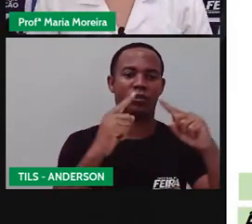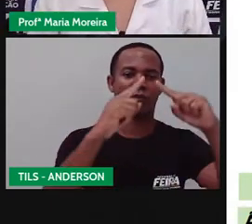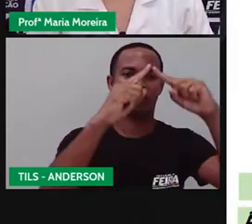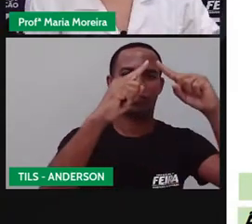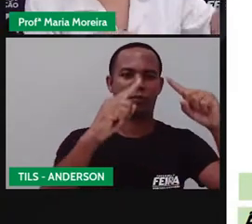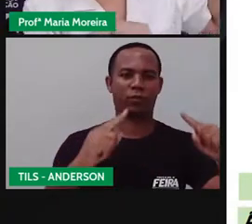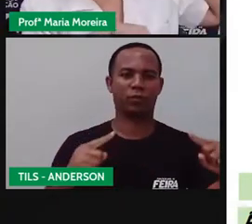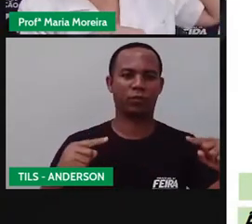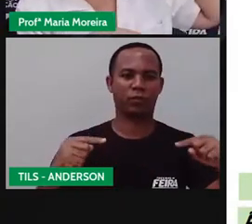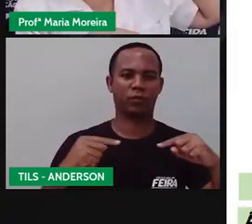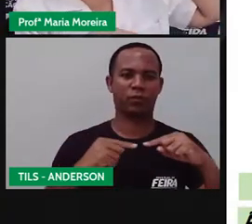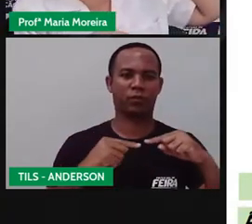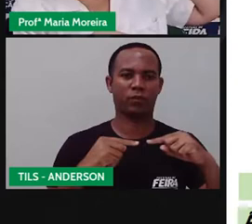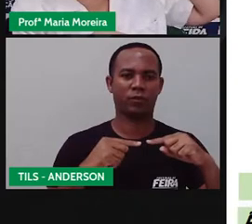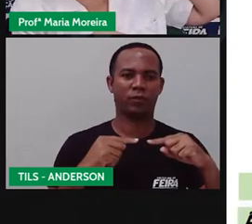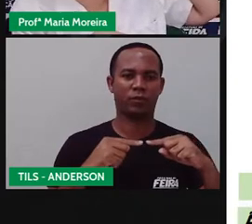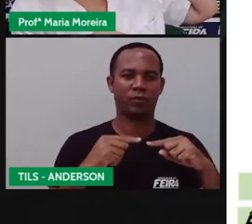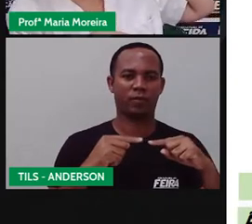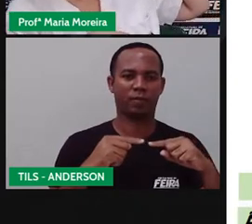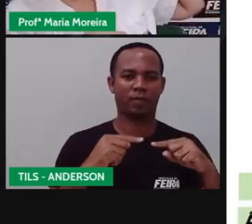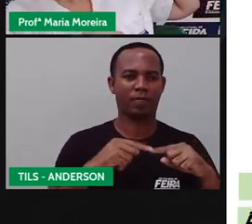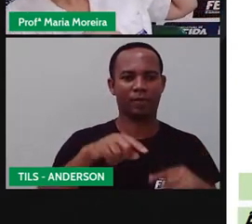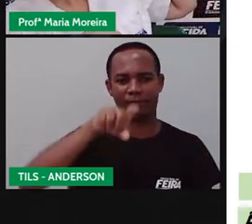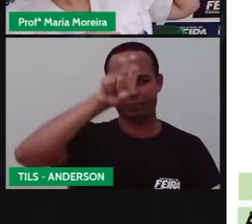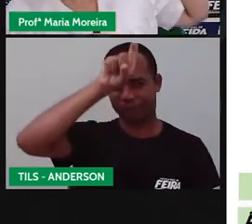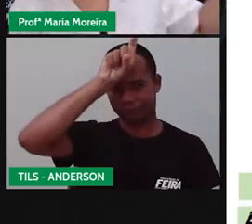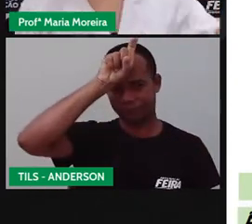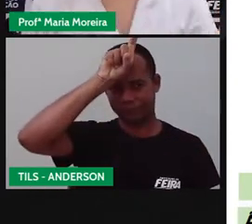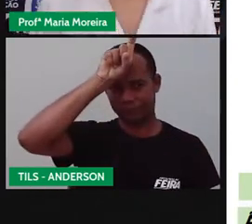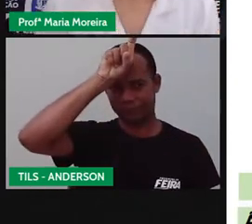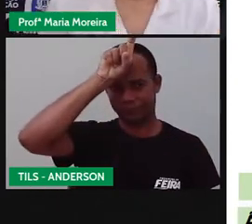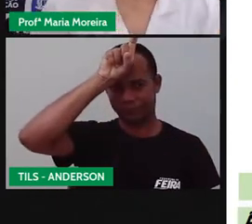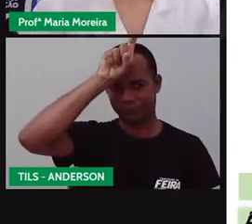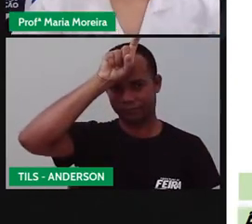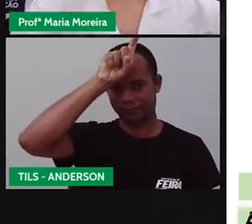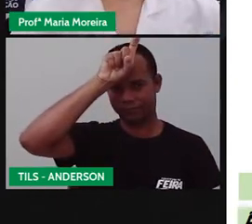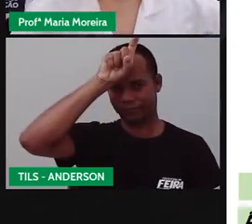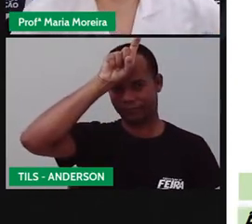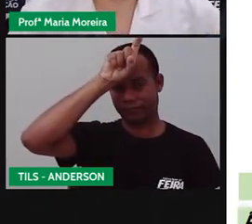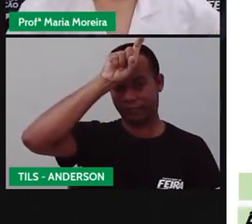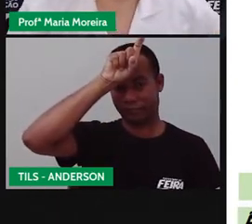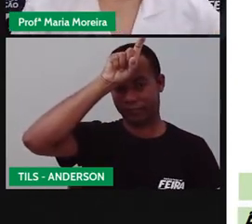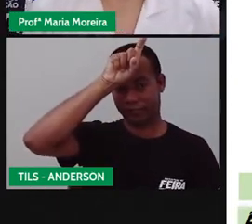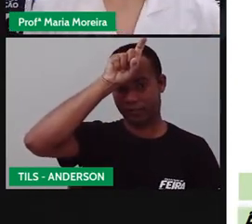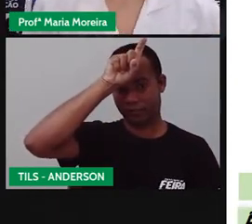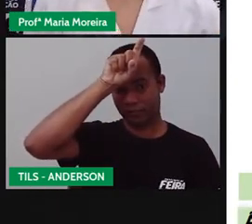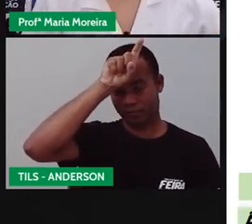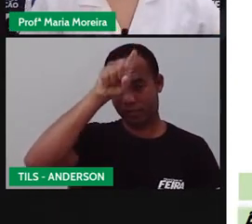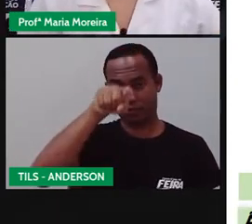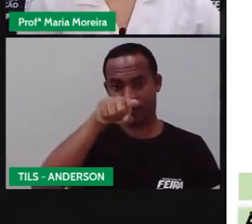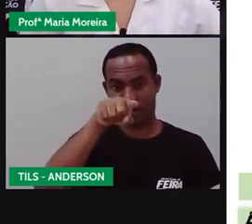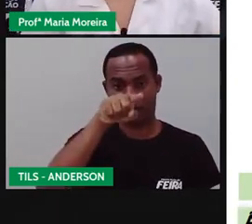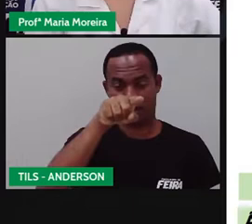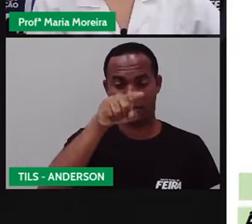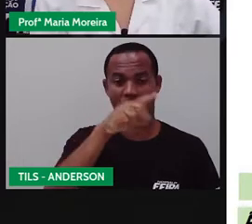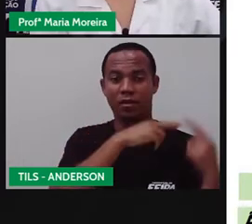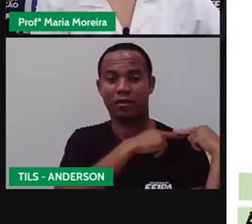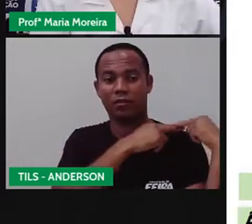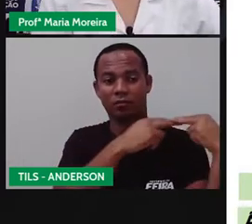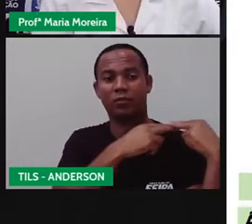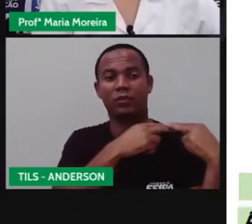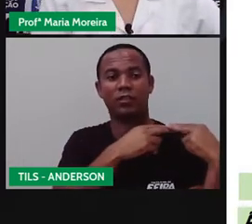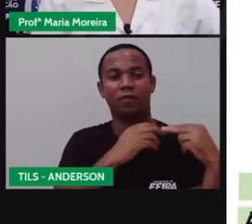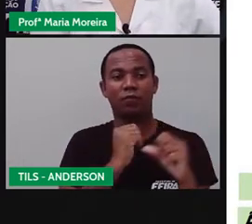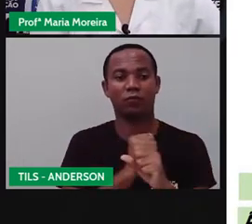Os egípcios, ó, bancana egípcia. Né? Os egípcios. E o que é vamos falar